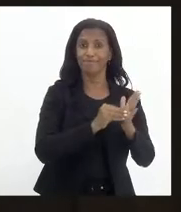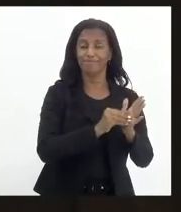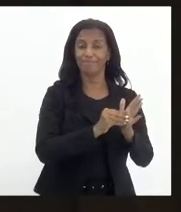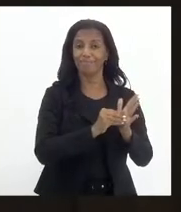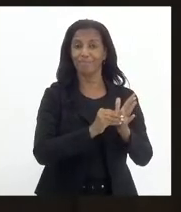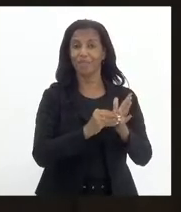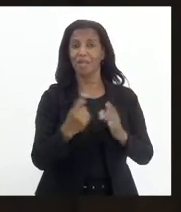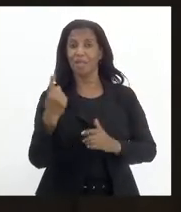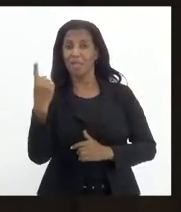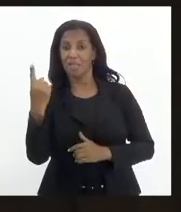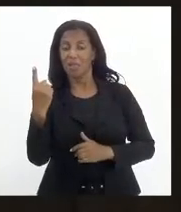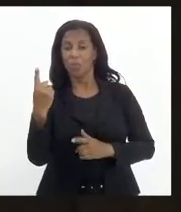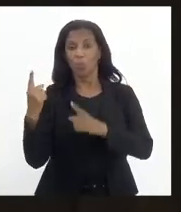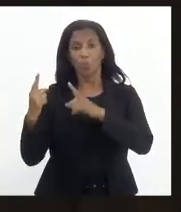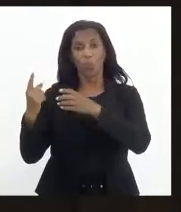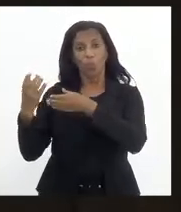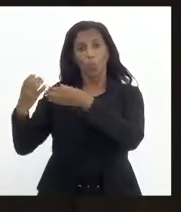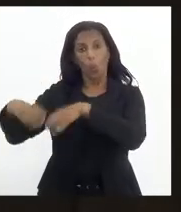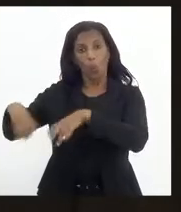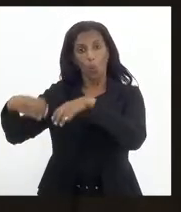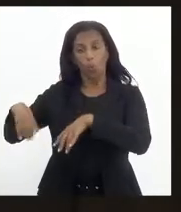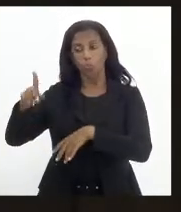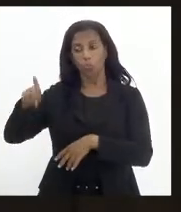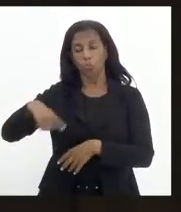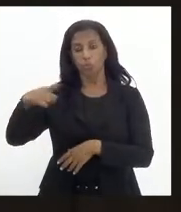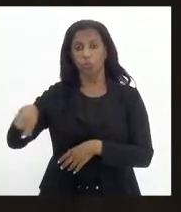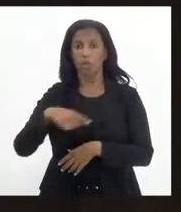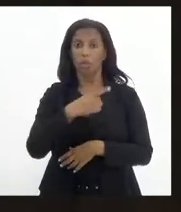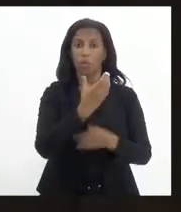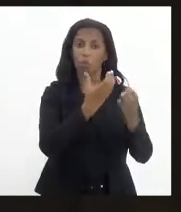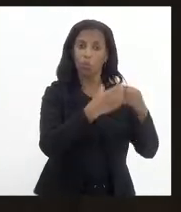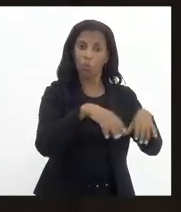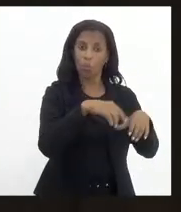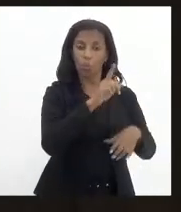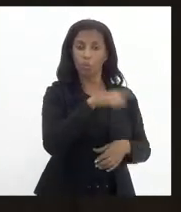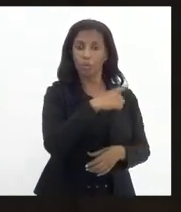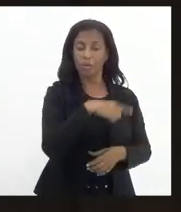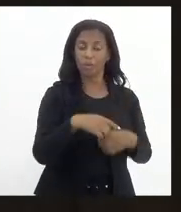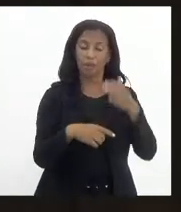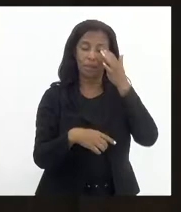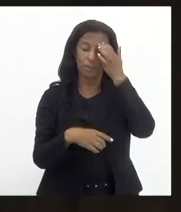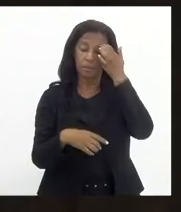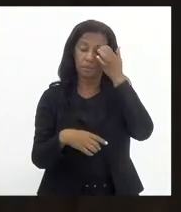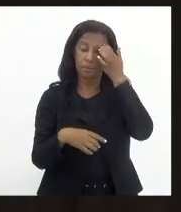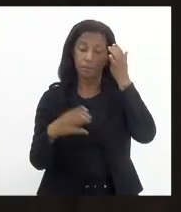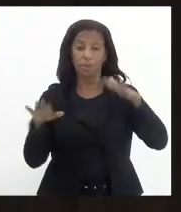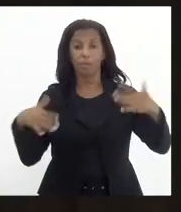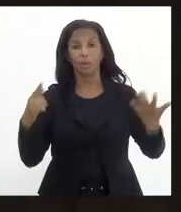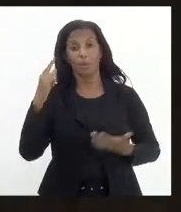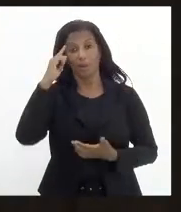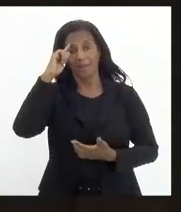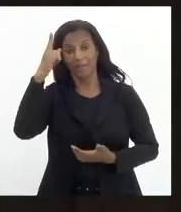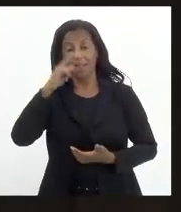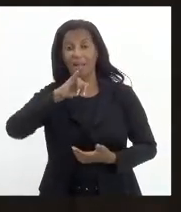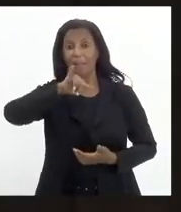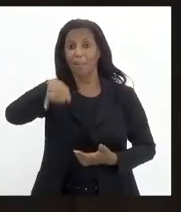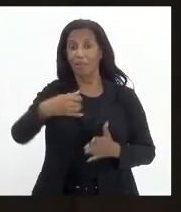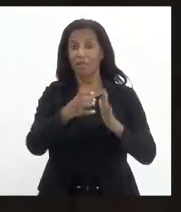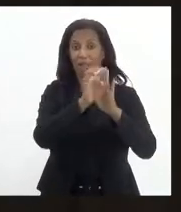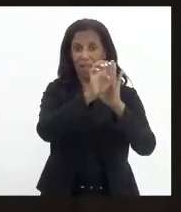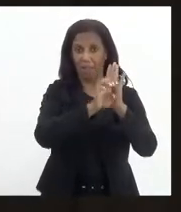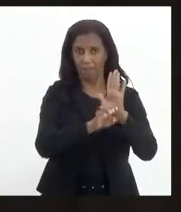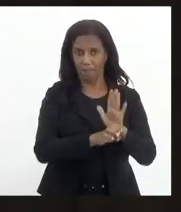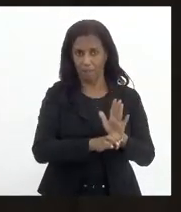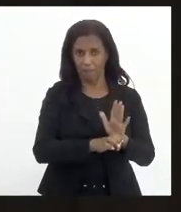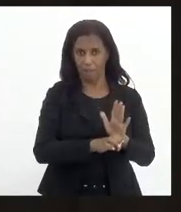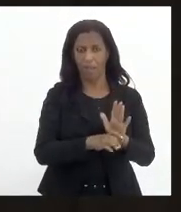entre um concurso cancelado e o outro concurso cancelado. Então, a ideia era aproveitar emendas. Existe